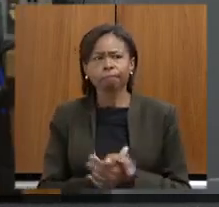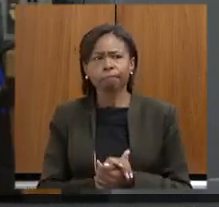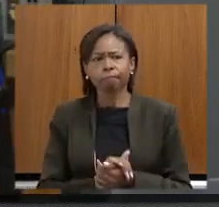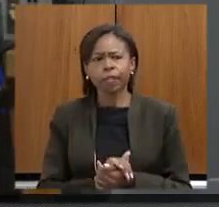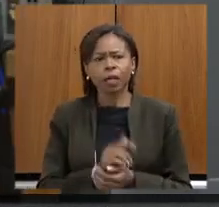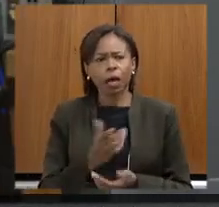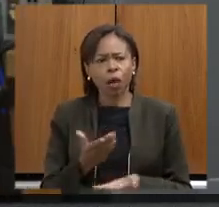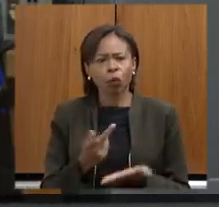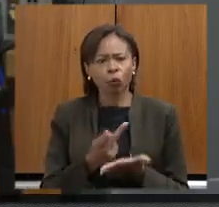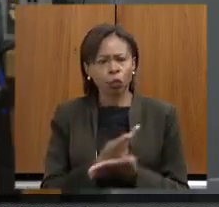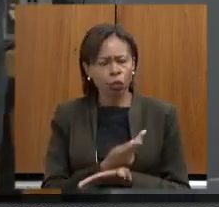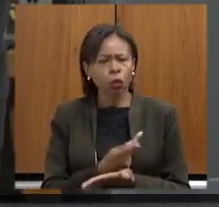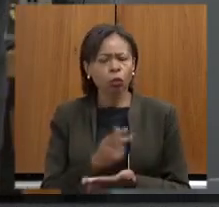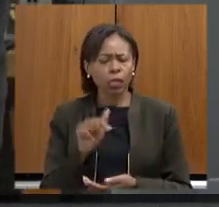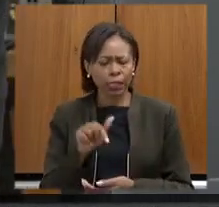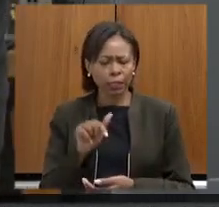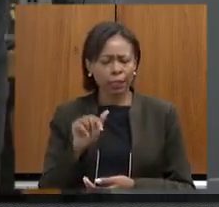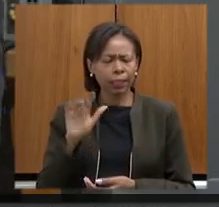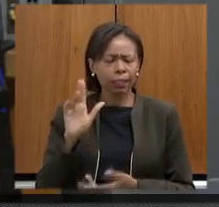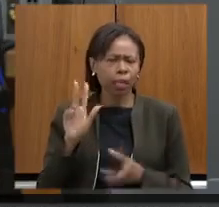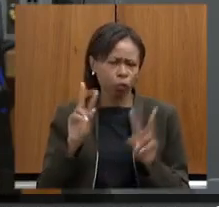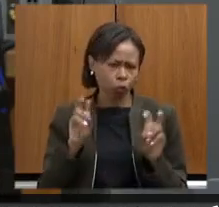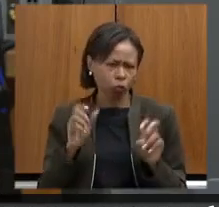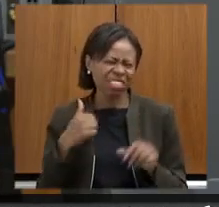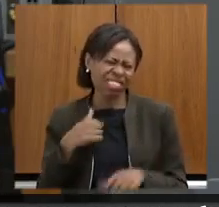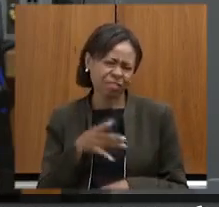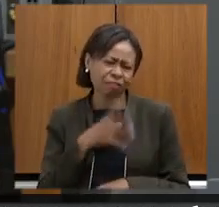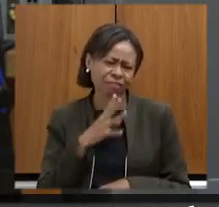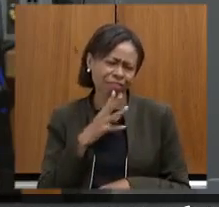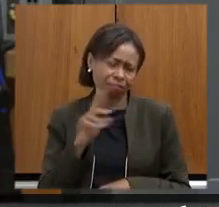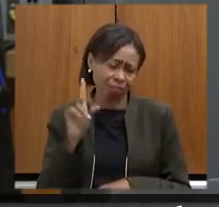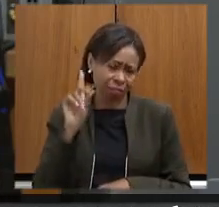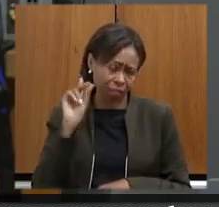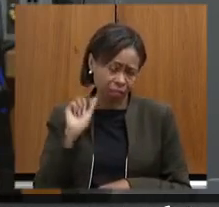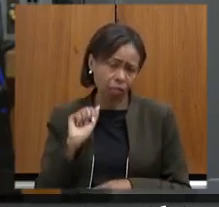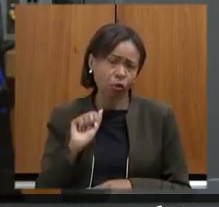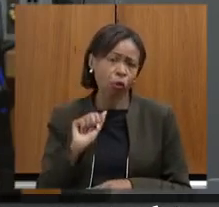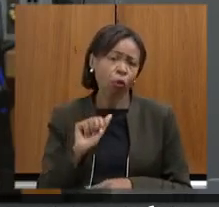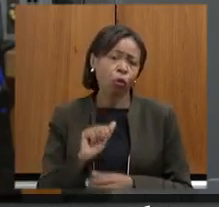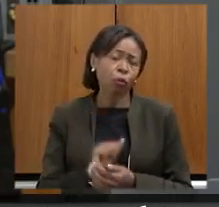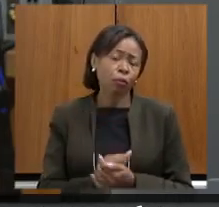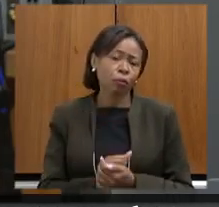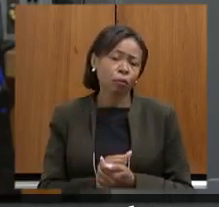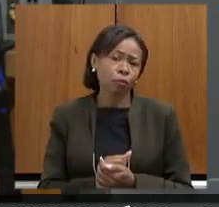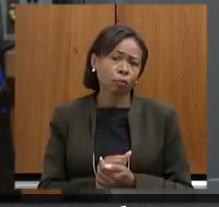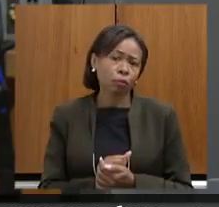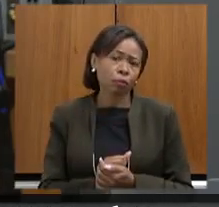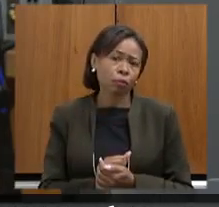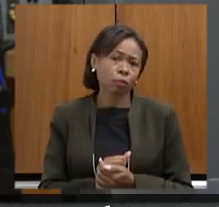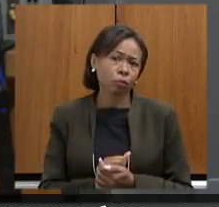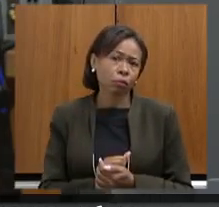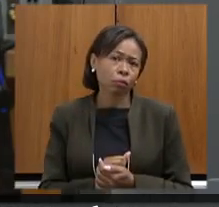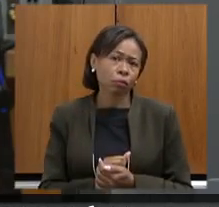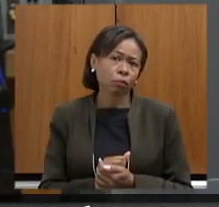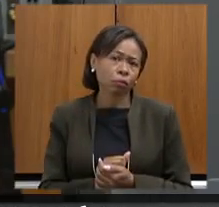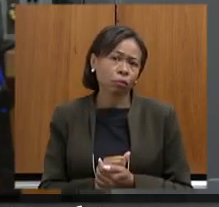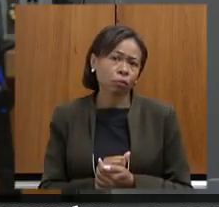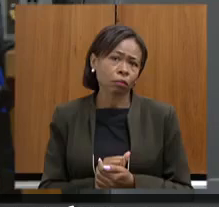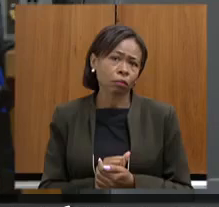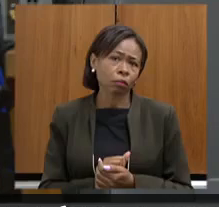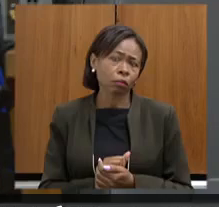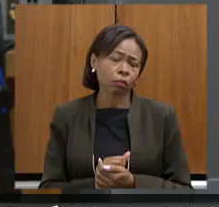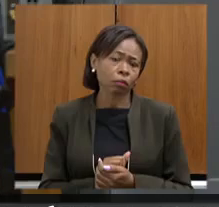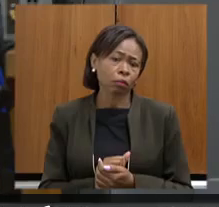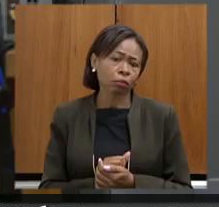surgiu esse assunto assunto que eu já conheço há muito tempo da da da questão dessa